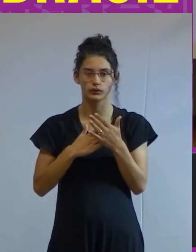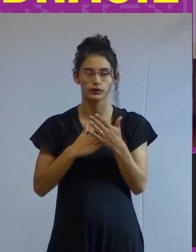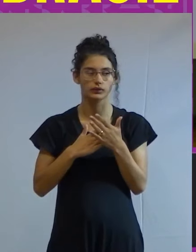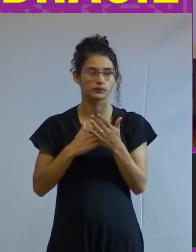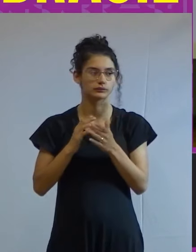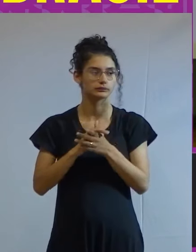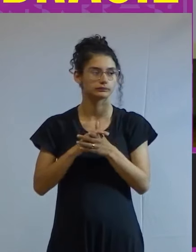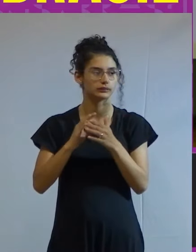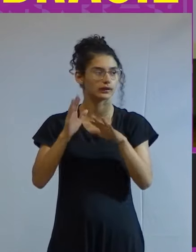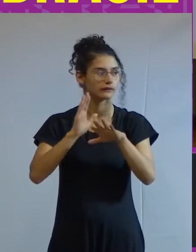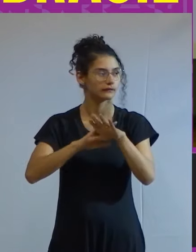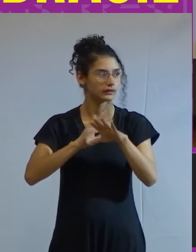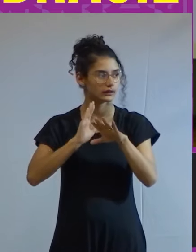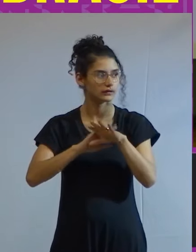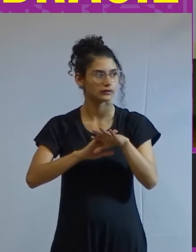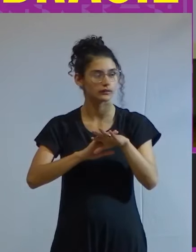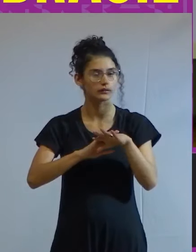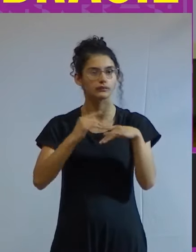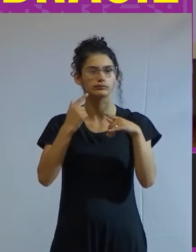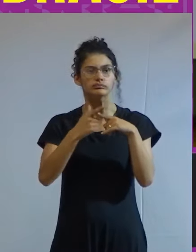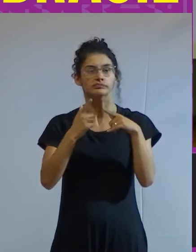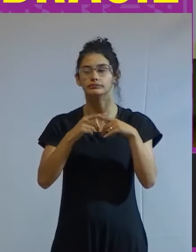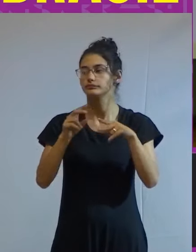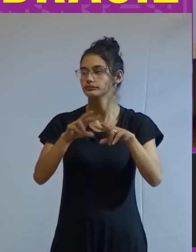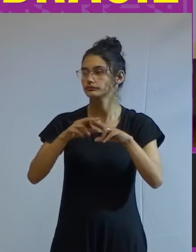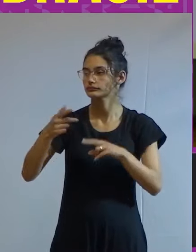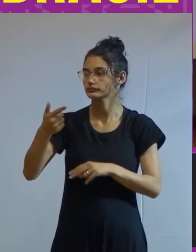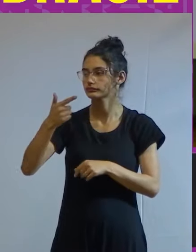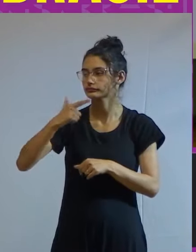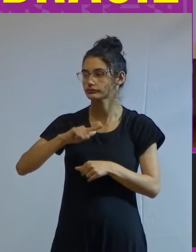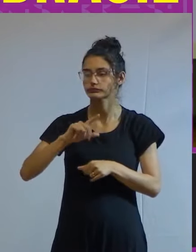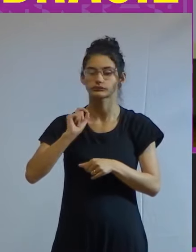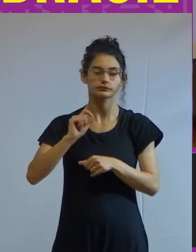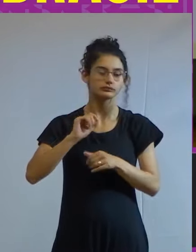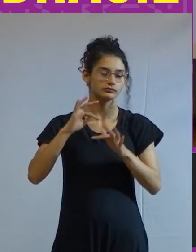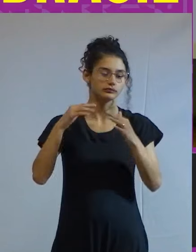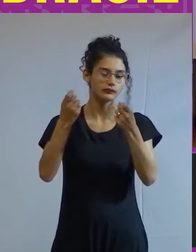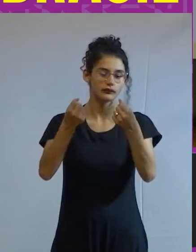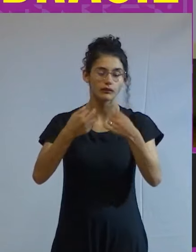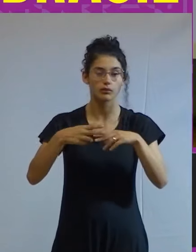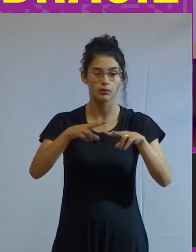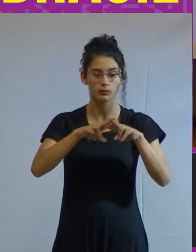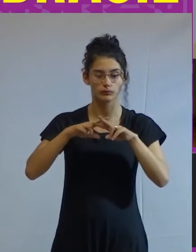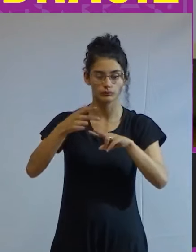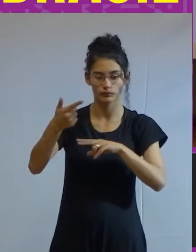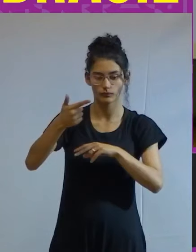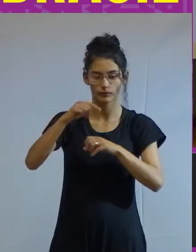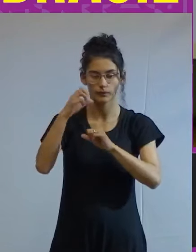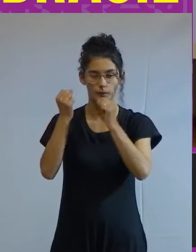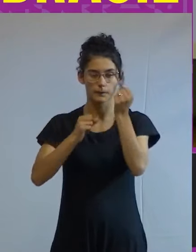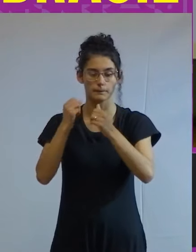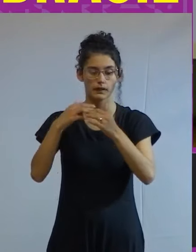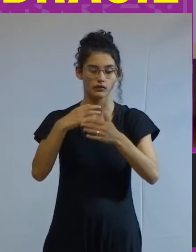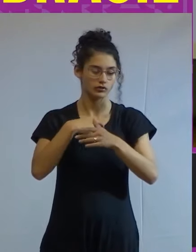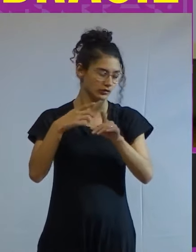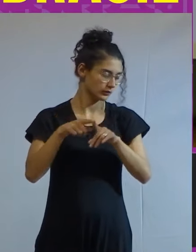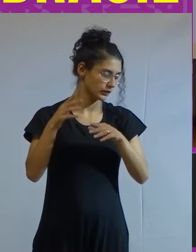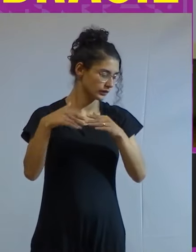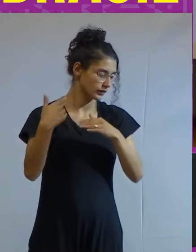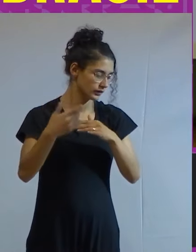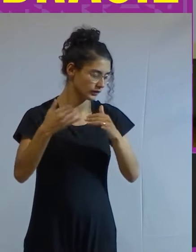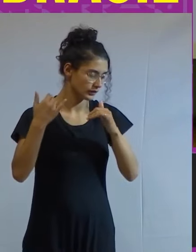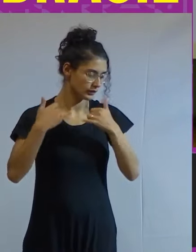para fazer a sua reindustrialização e no caso do que eu estou dizendo uma reindustrialização a partir da transição